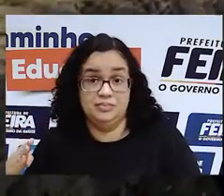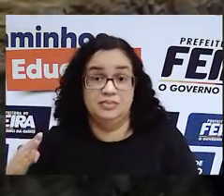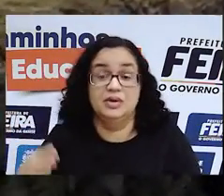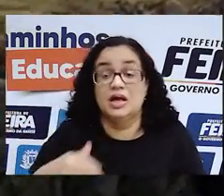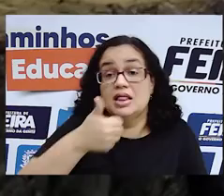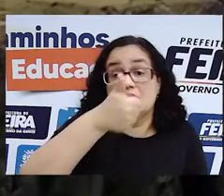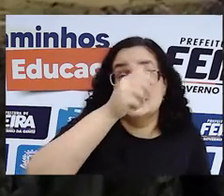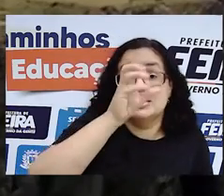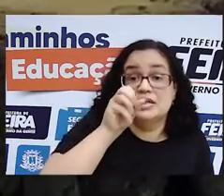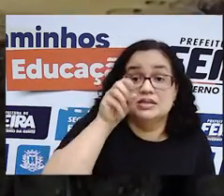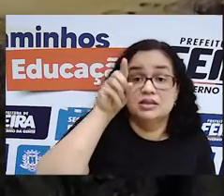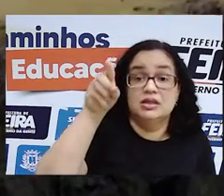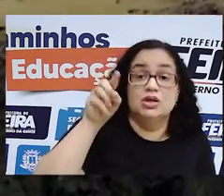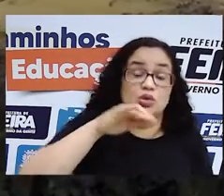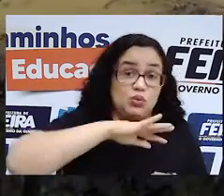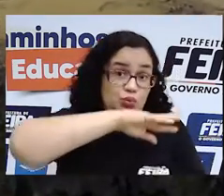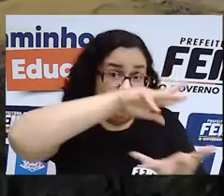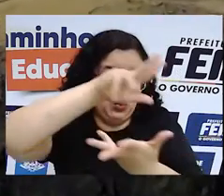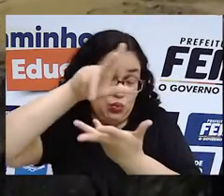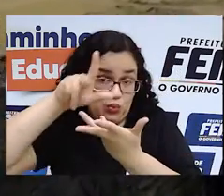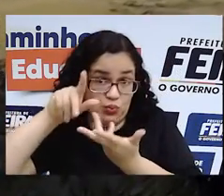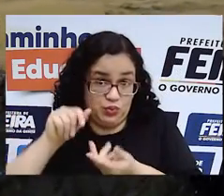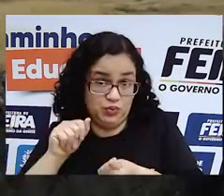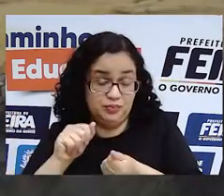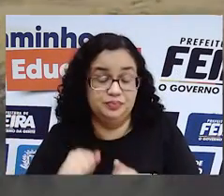os 10 lagos mais surpreendentes do mundo.